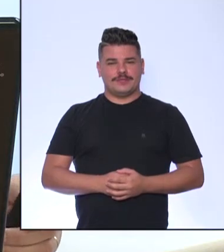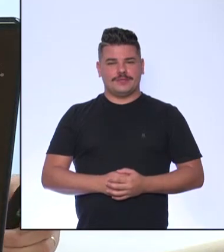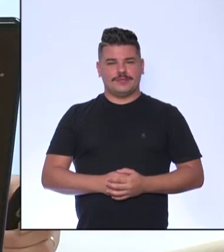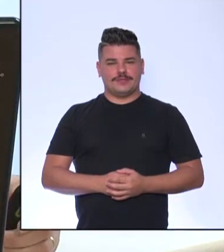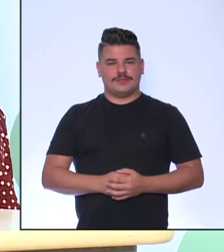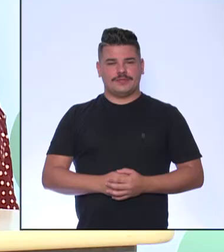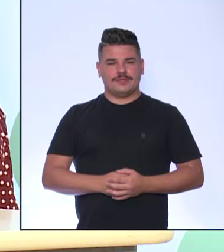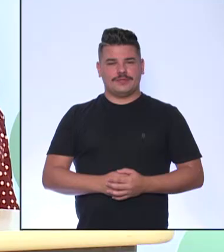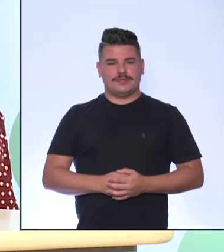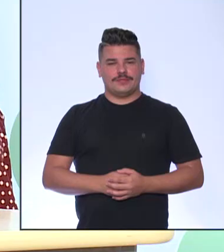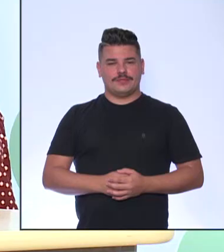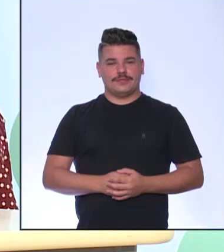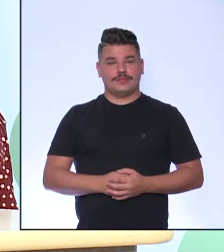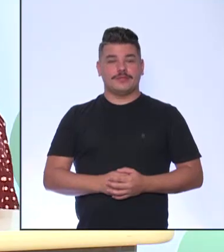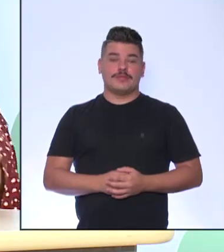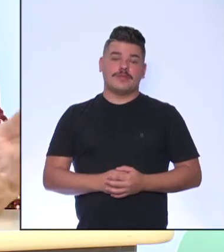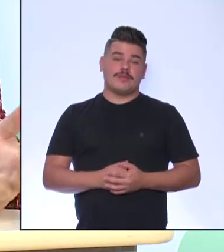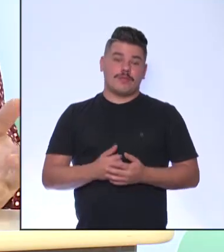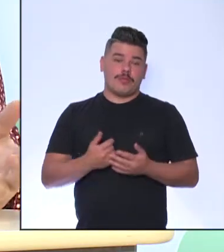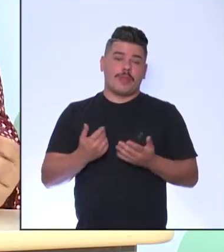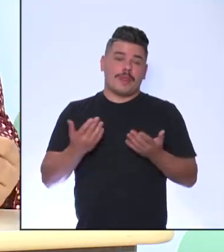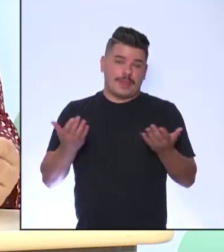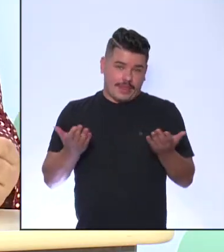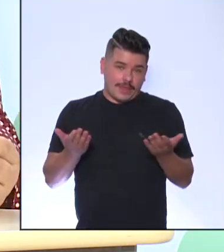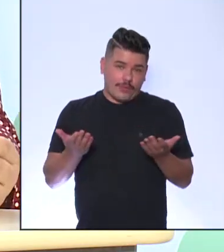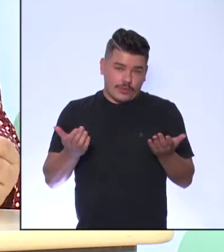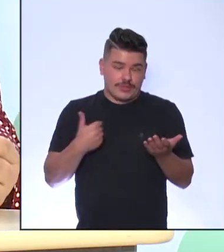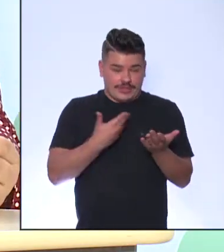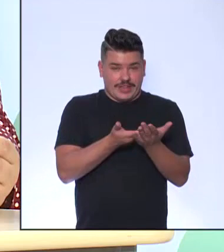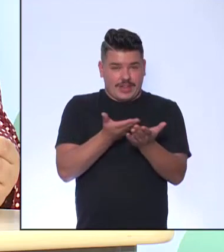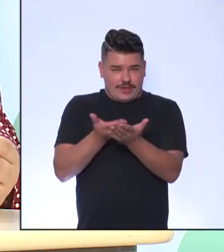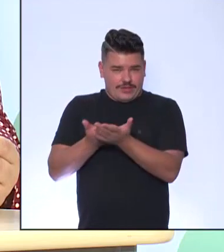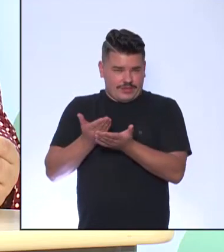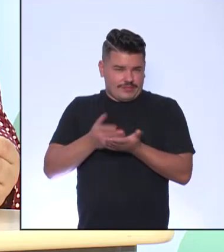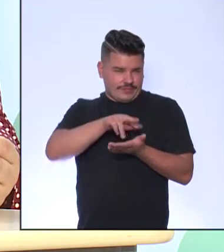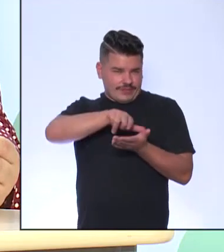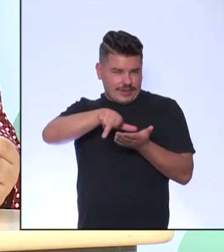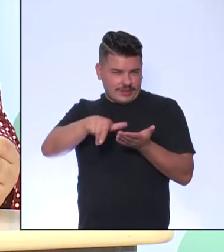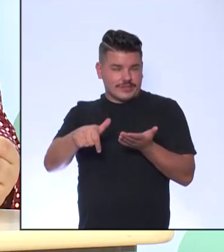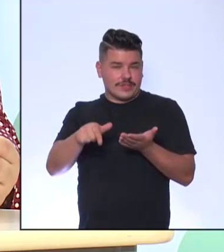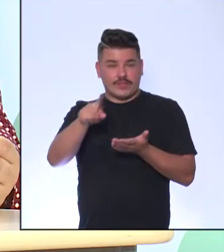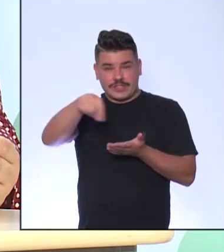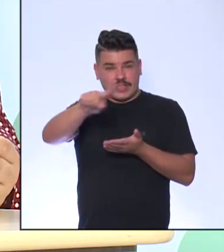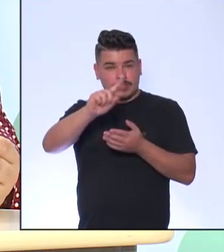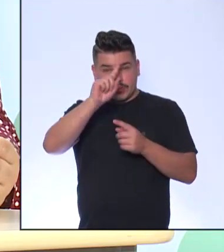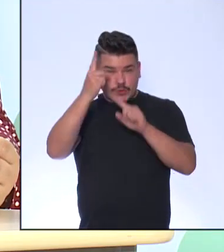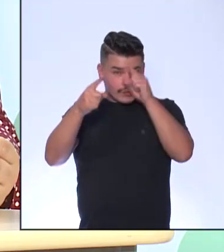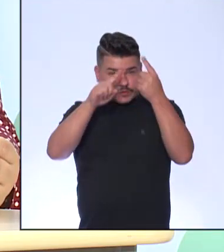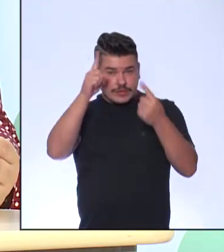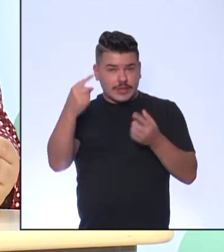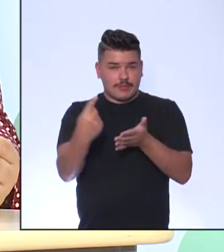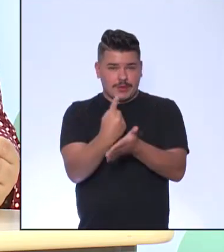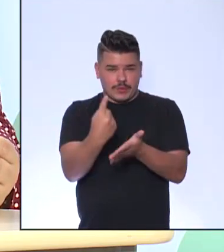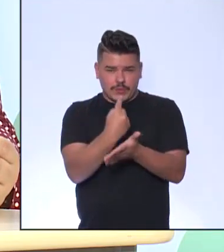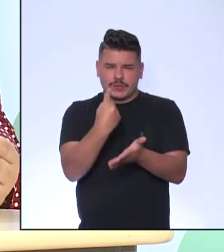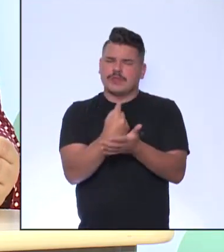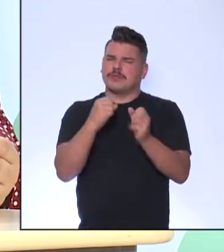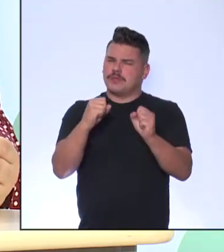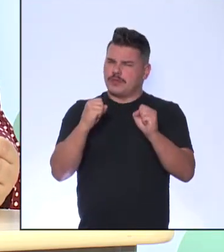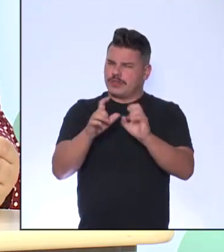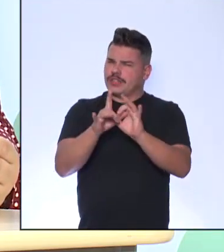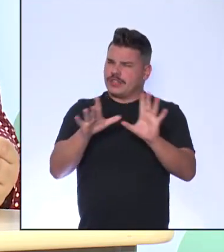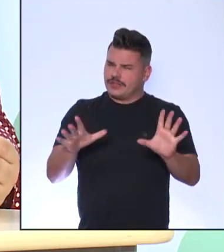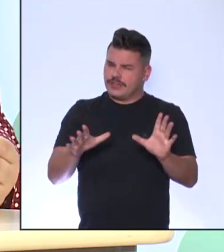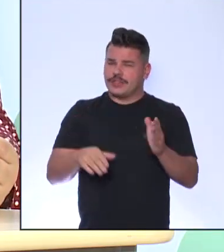Bom, gente, hoje vamos ter muita interação pelo chat, vamos começar com a professora Priscila, colocando uma questão